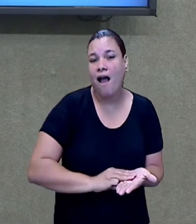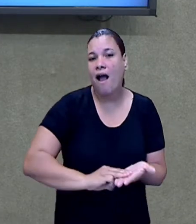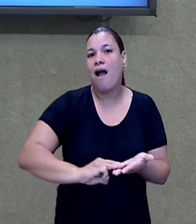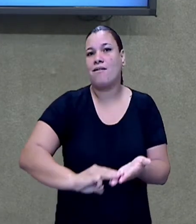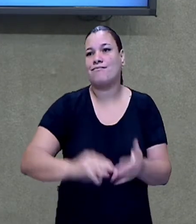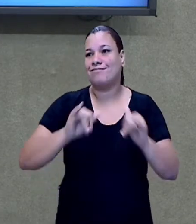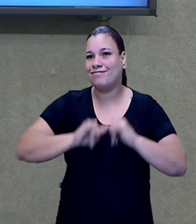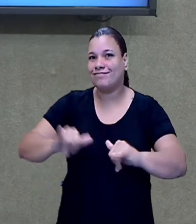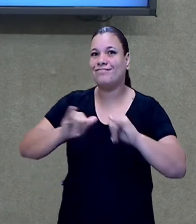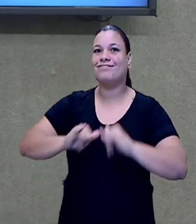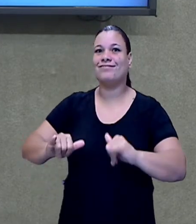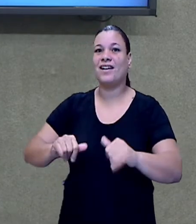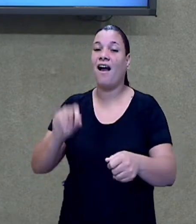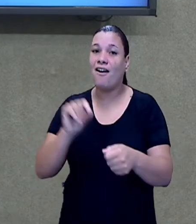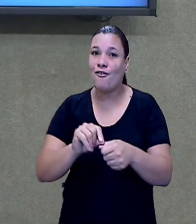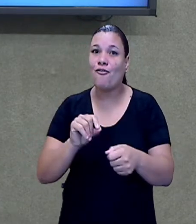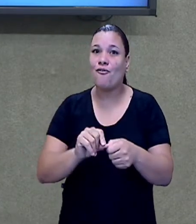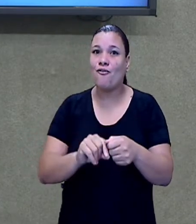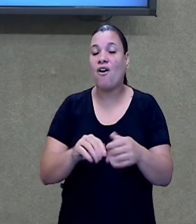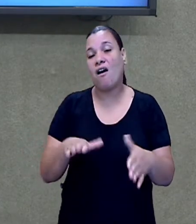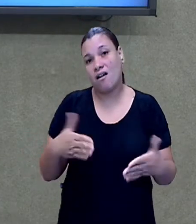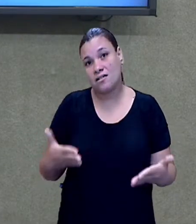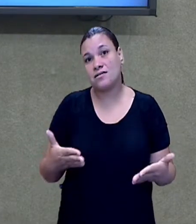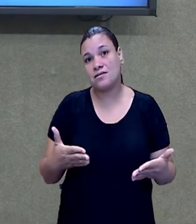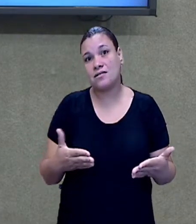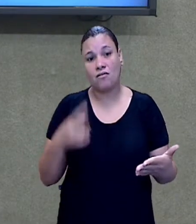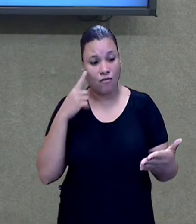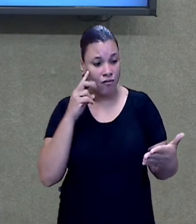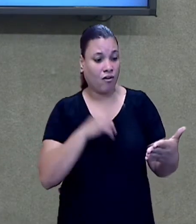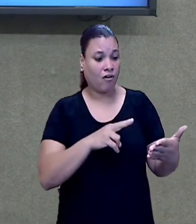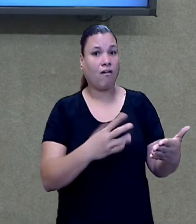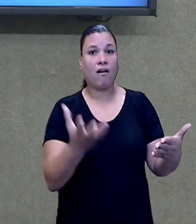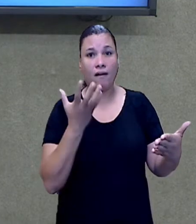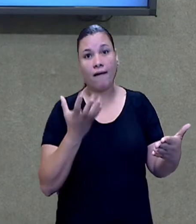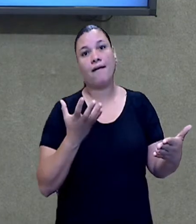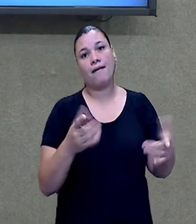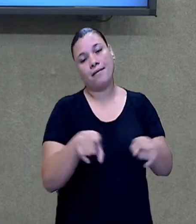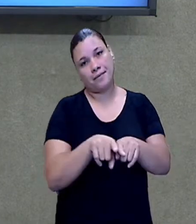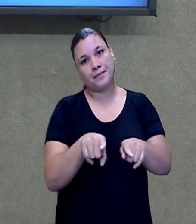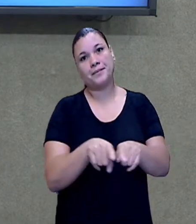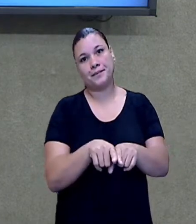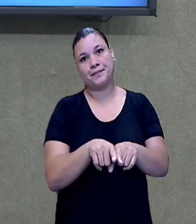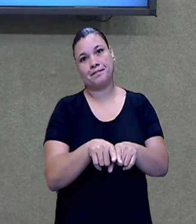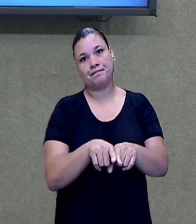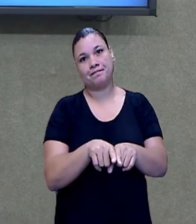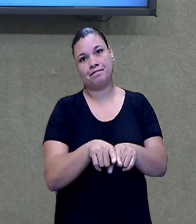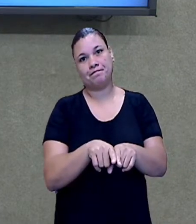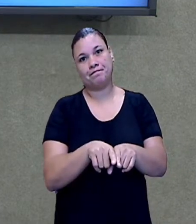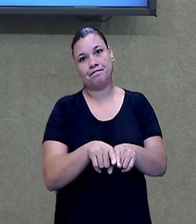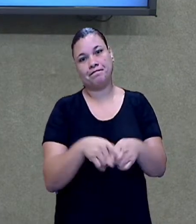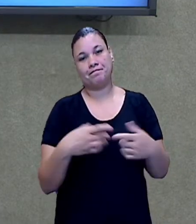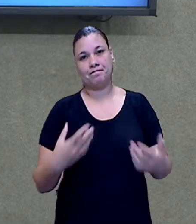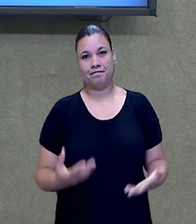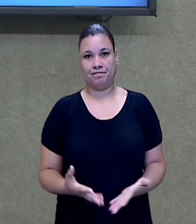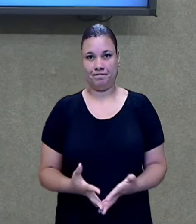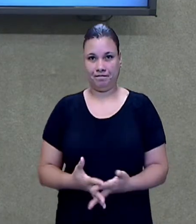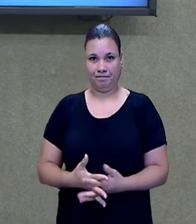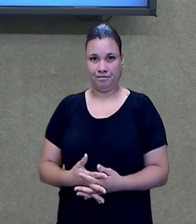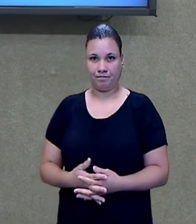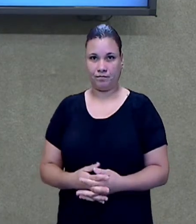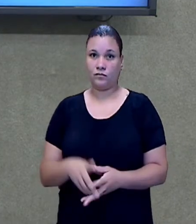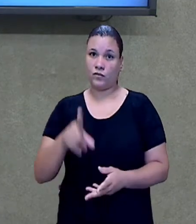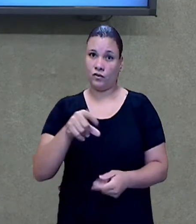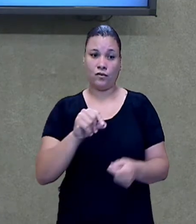não mesmo? Então, todos esses verbos, eles também trabalham nessa construção de te convencer. E que você